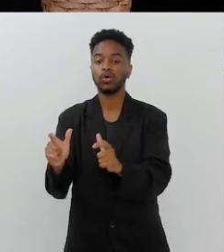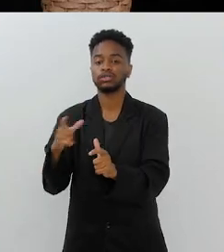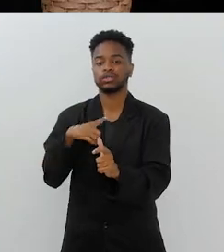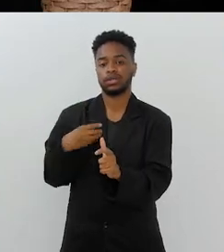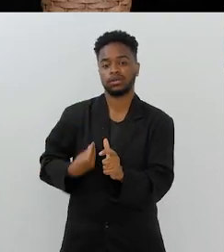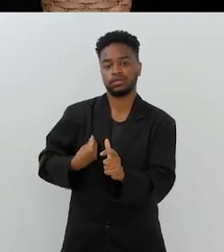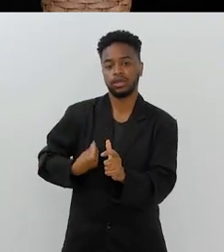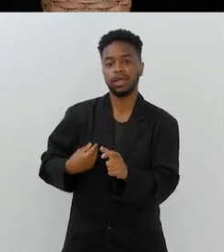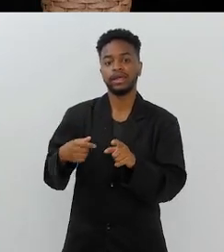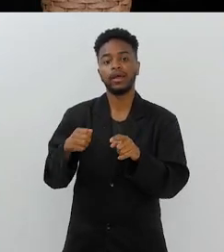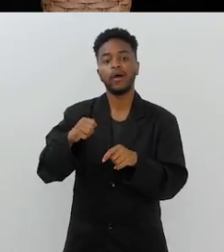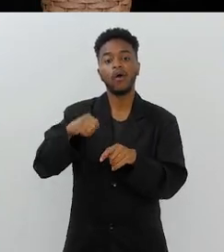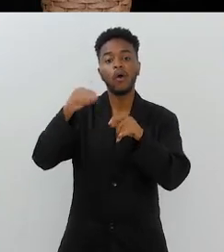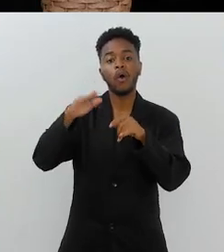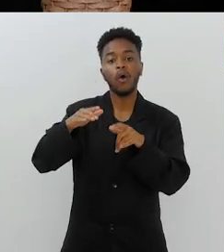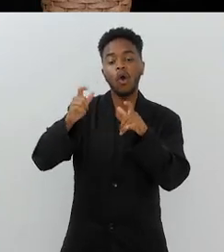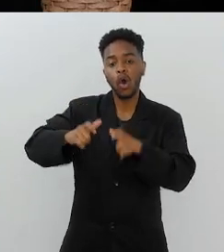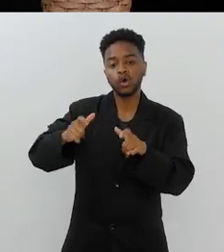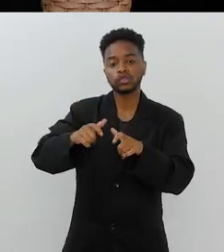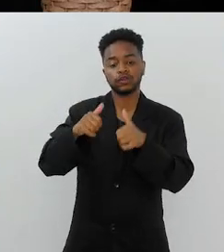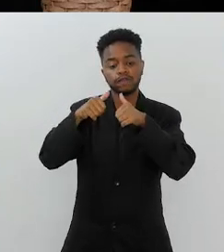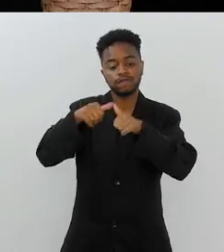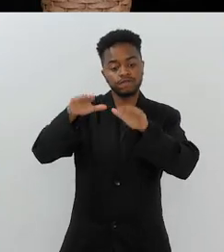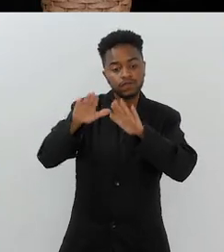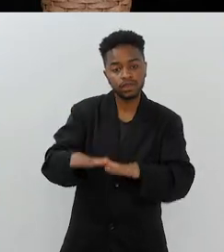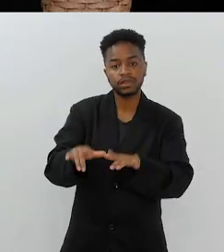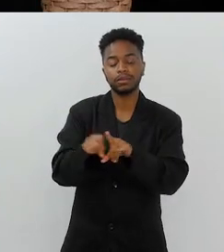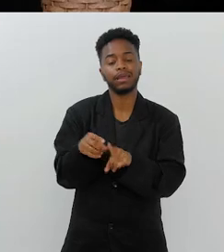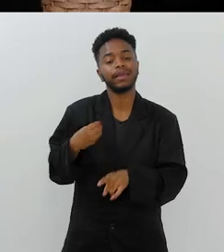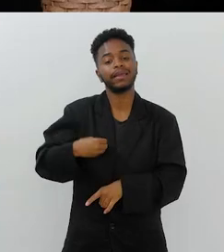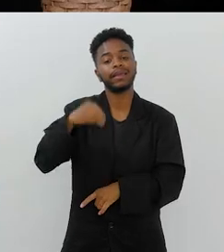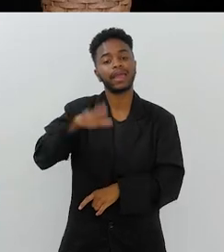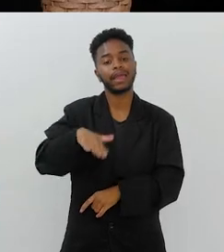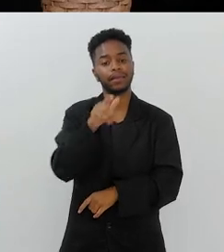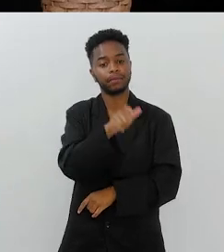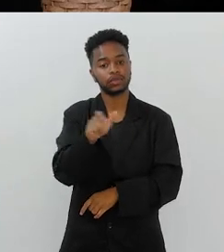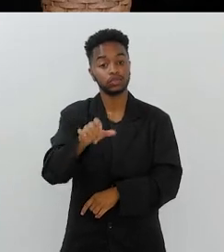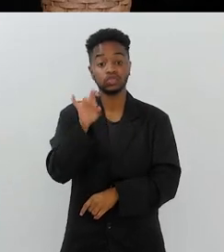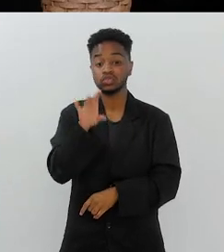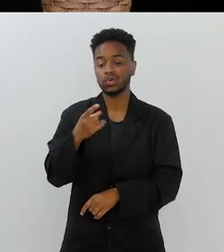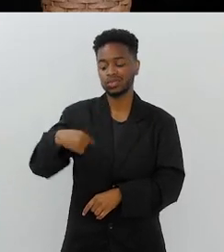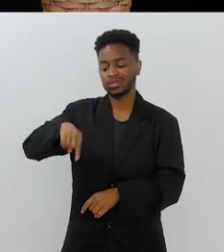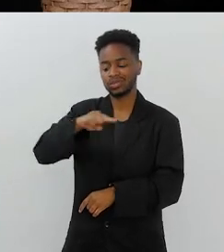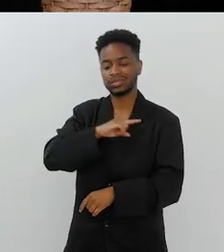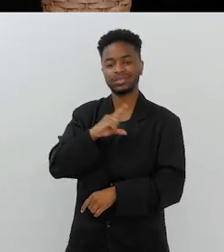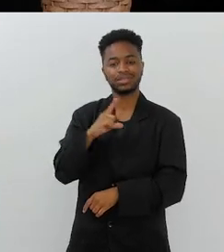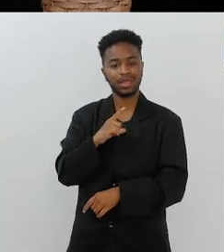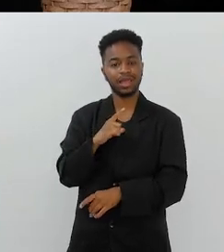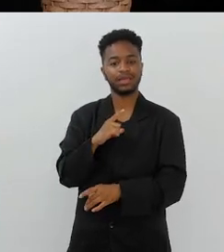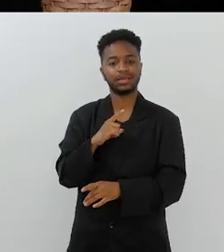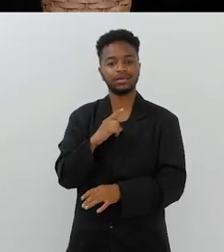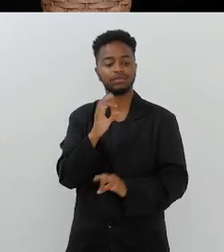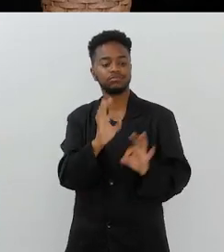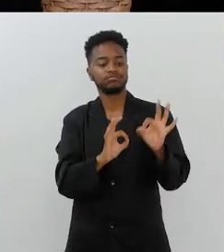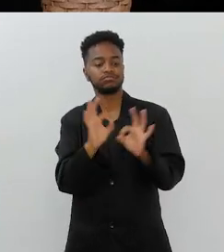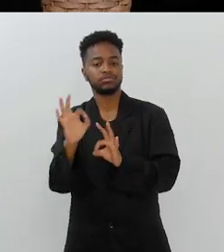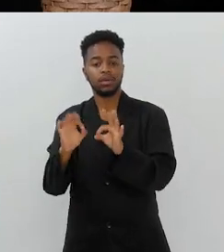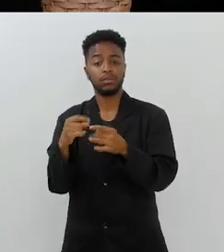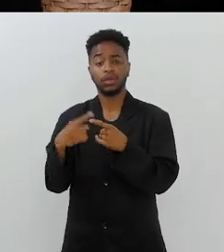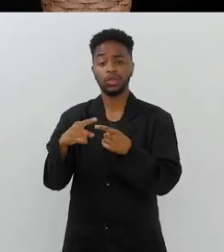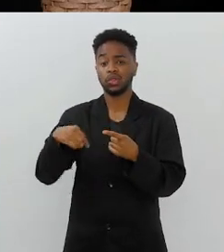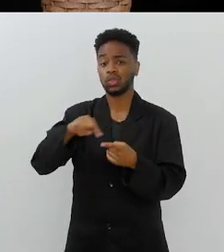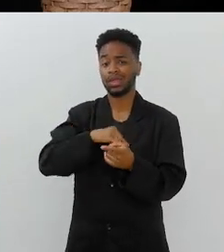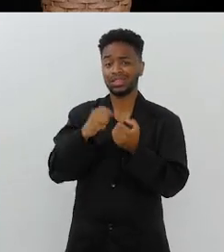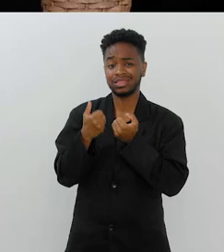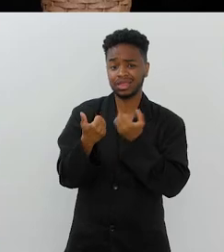estão, aonde eles ficam e quem são. E só nós temos esse mapa. Por quê? porque a gente